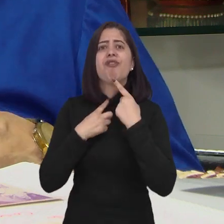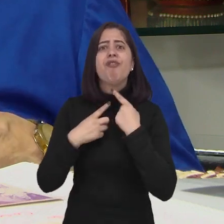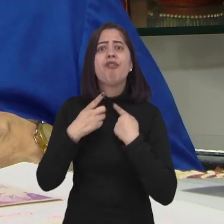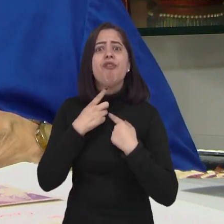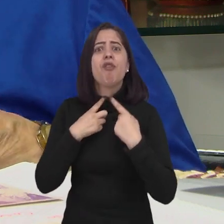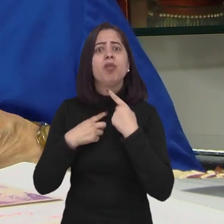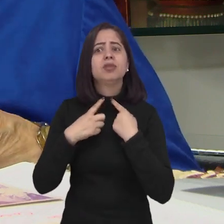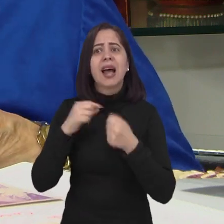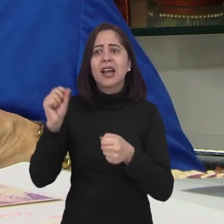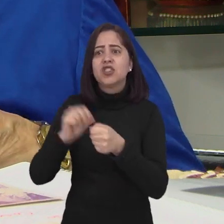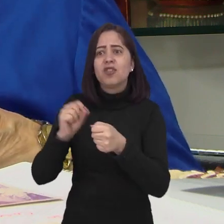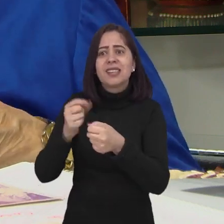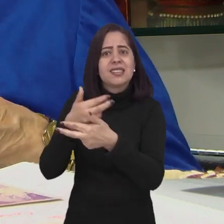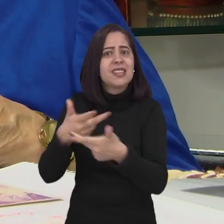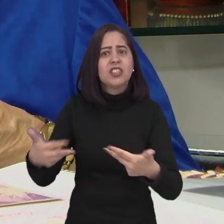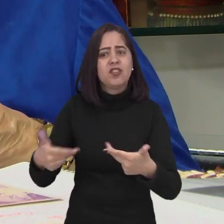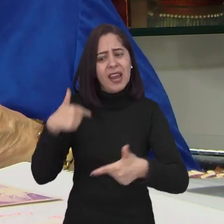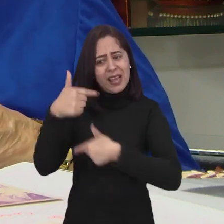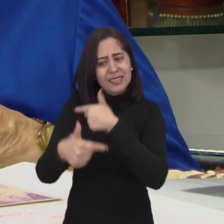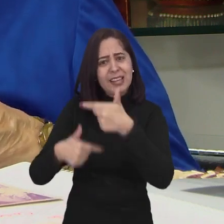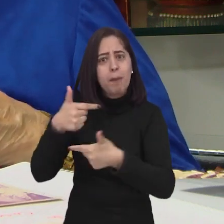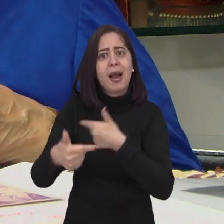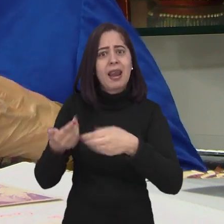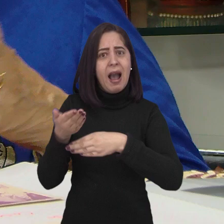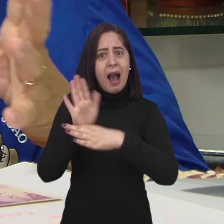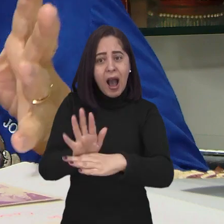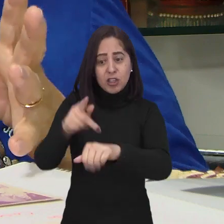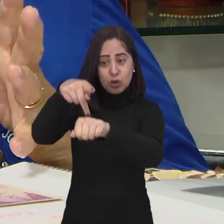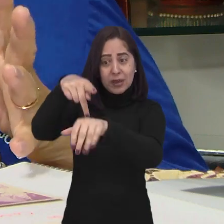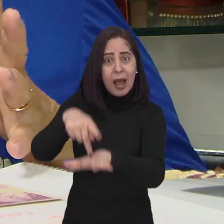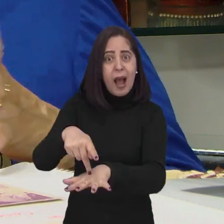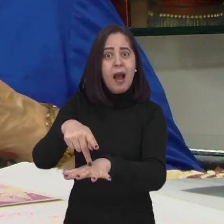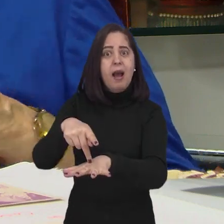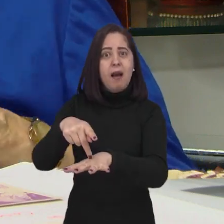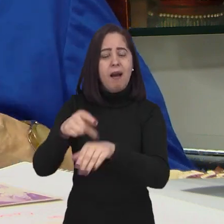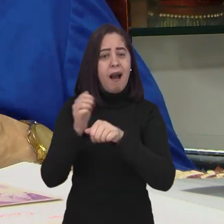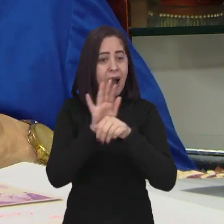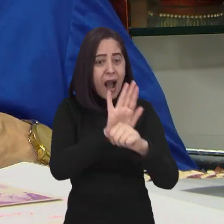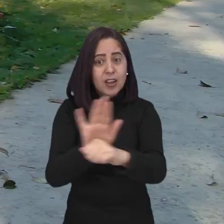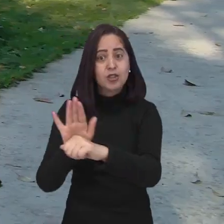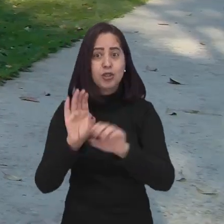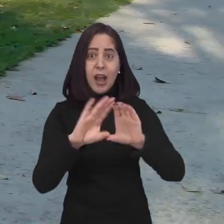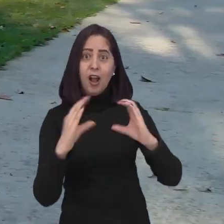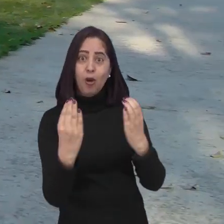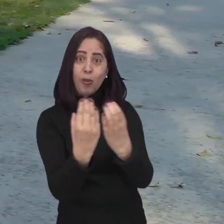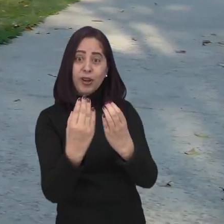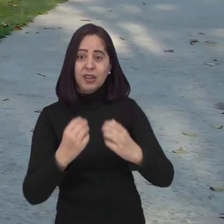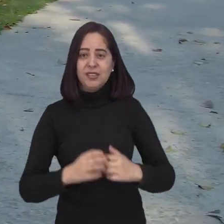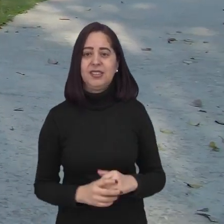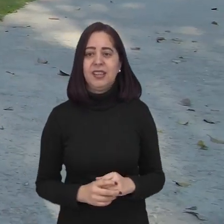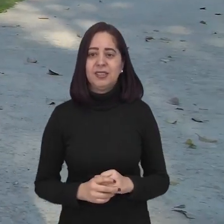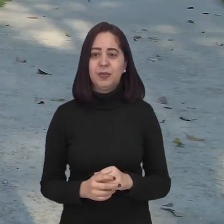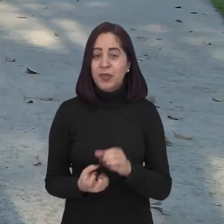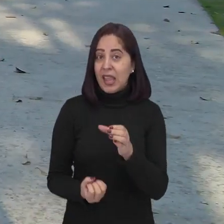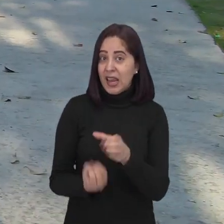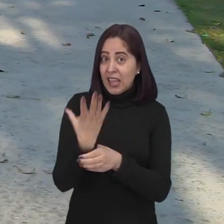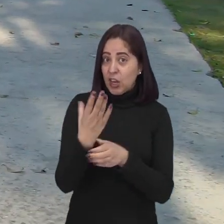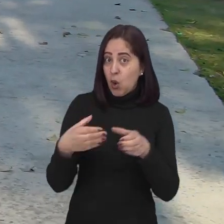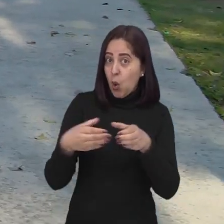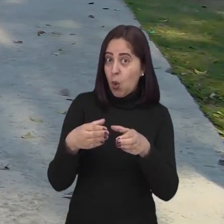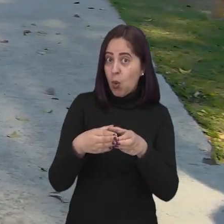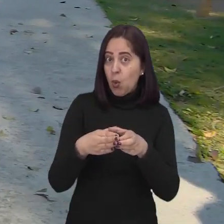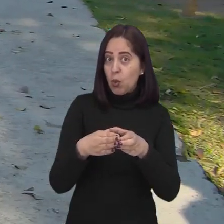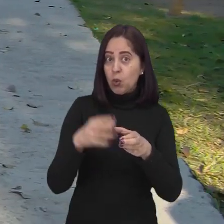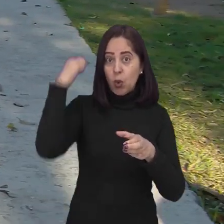necessidade, de fazer alguma coisa, trabalhar na nossa paróquia, ajudar, ver o que eu fazer. Para montar o Núcleo São João,